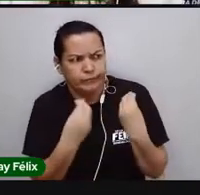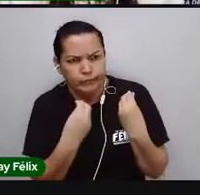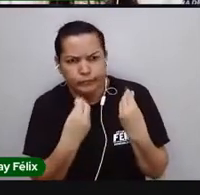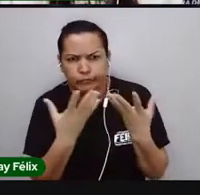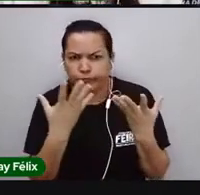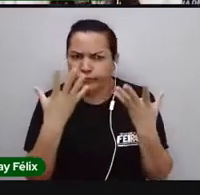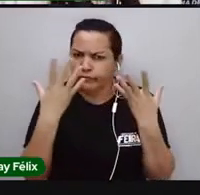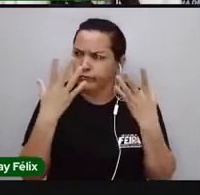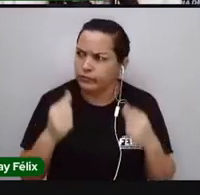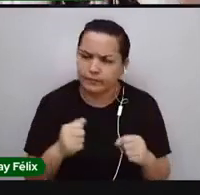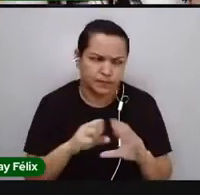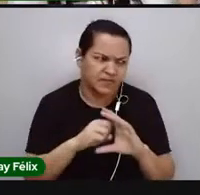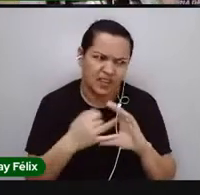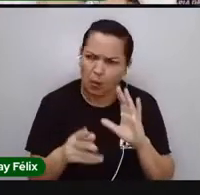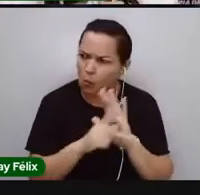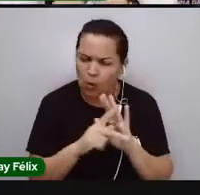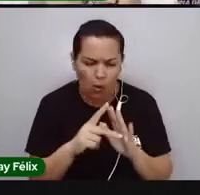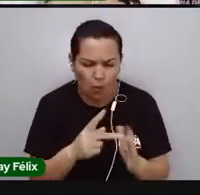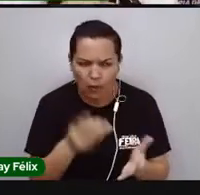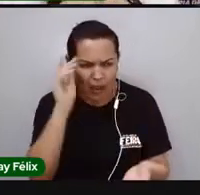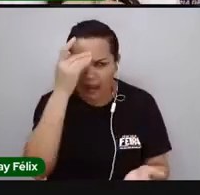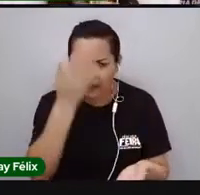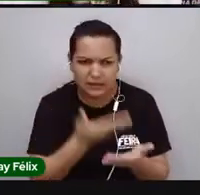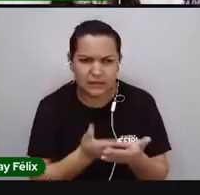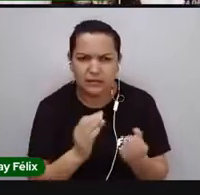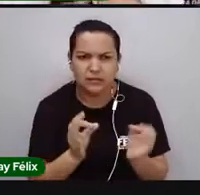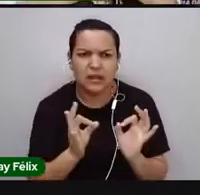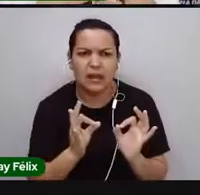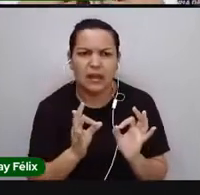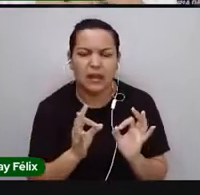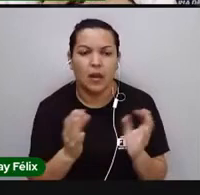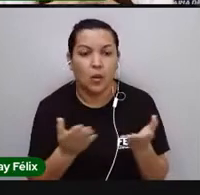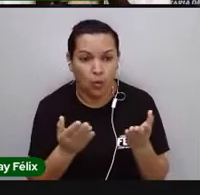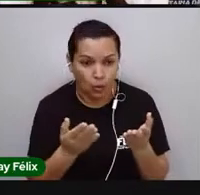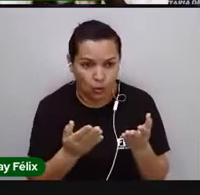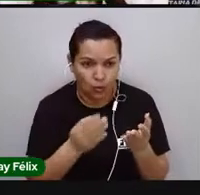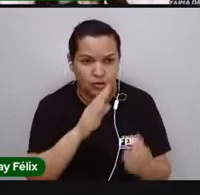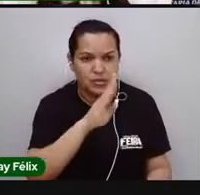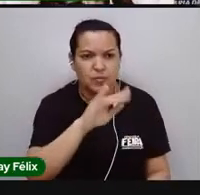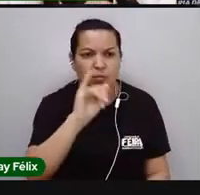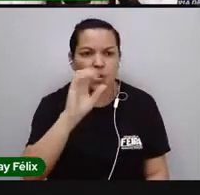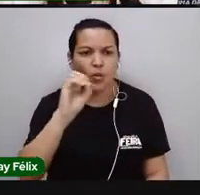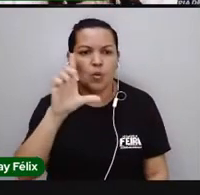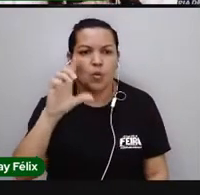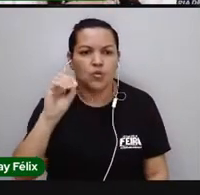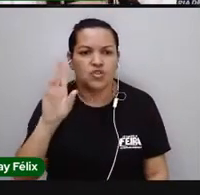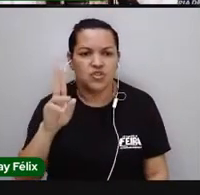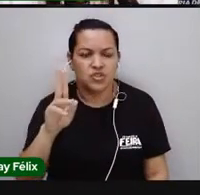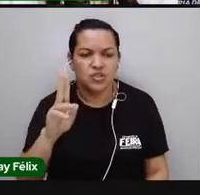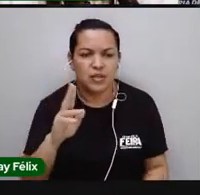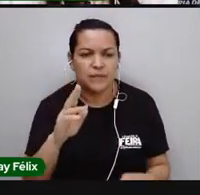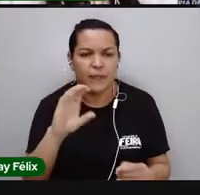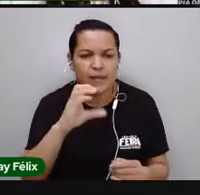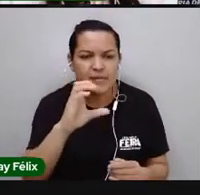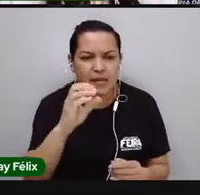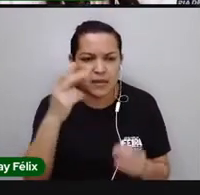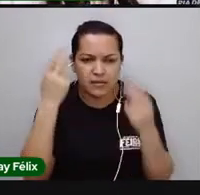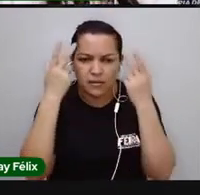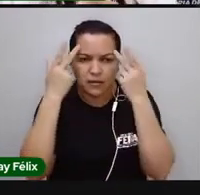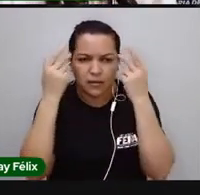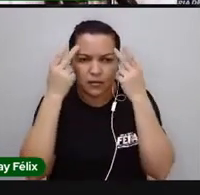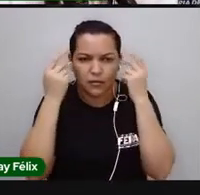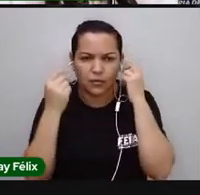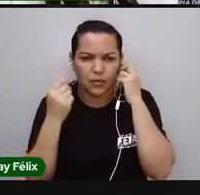existe essa caracterização. Hoje, na biologia, nas ciências naturais, nós já sabemos e já